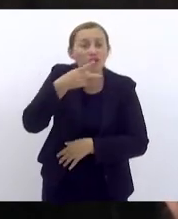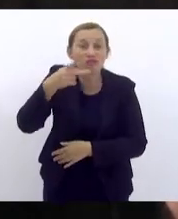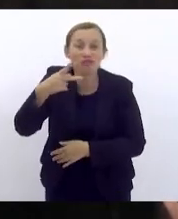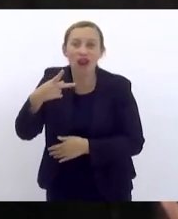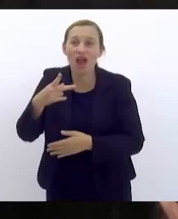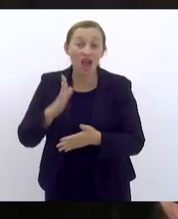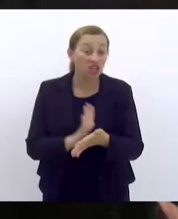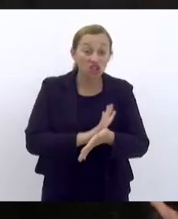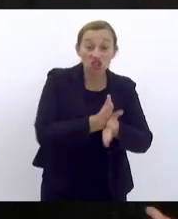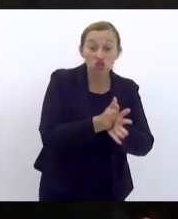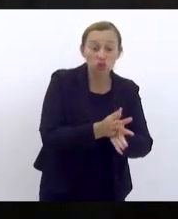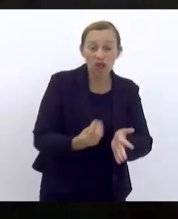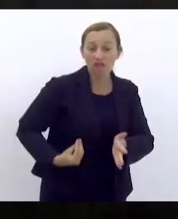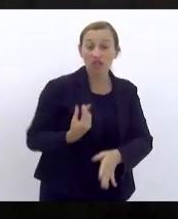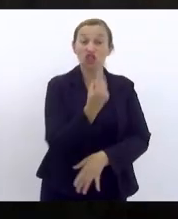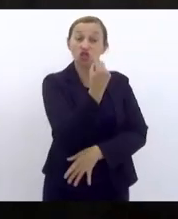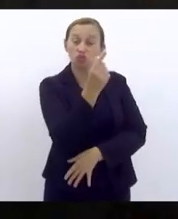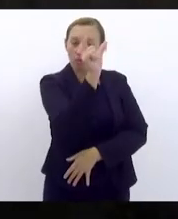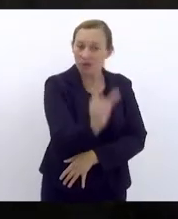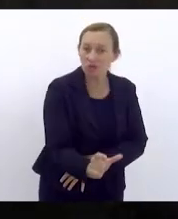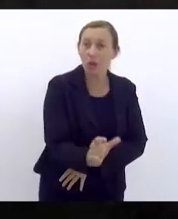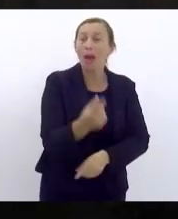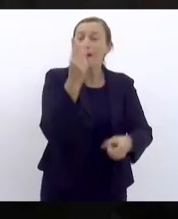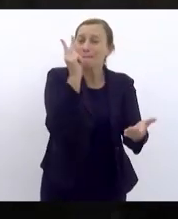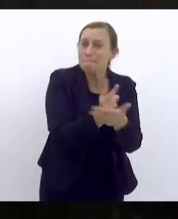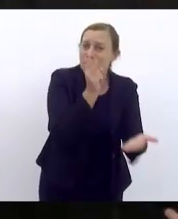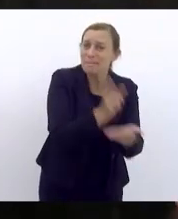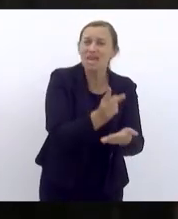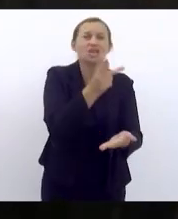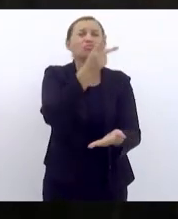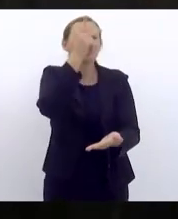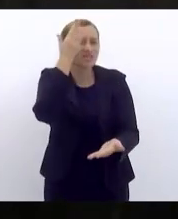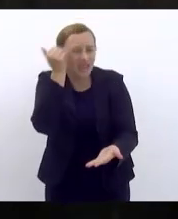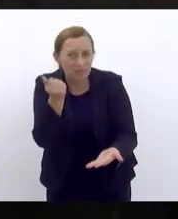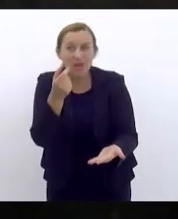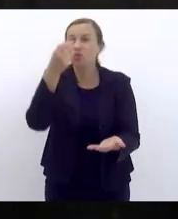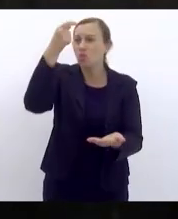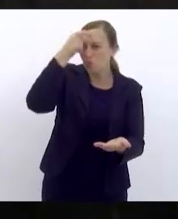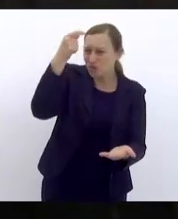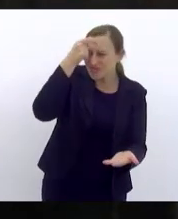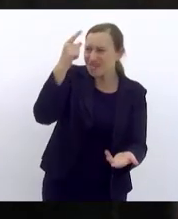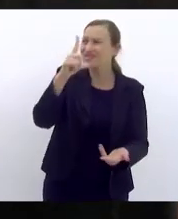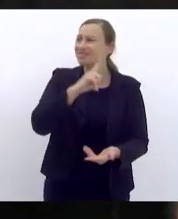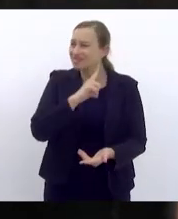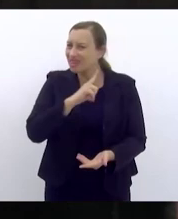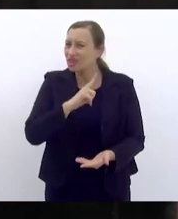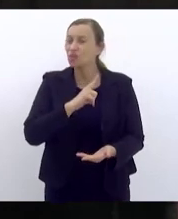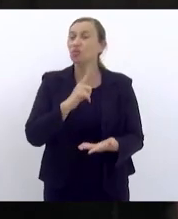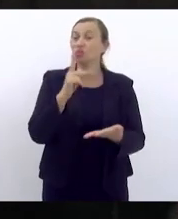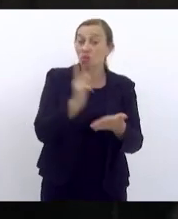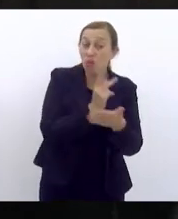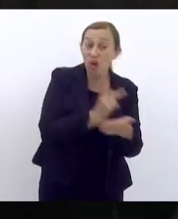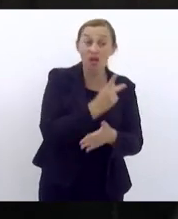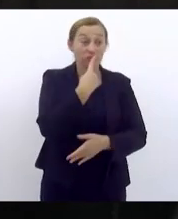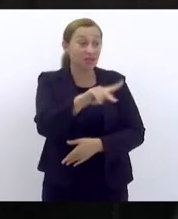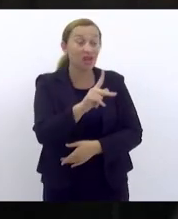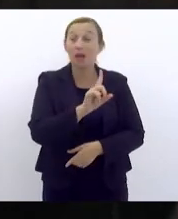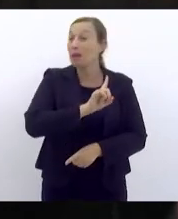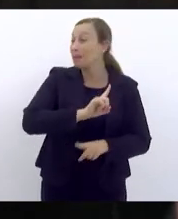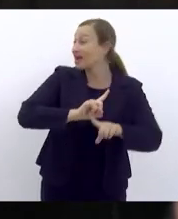a vida de uma pessoa mesmo sabendo tendo consciência do que estão fazendo e não serão